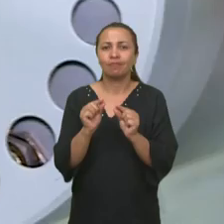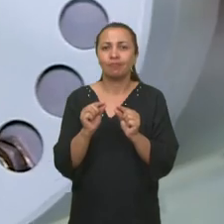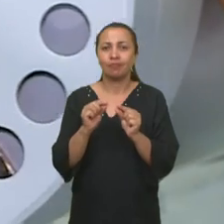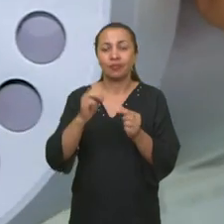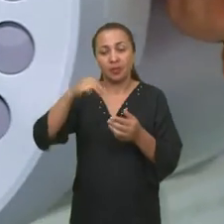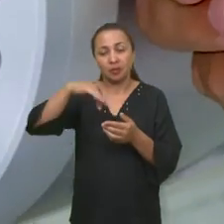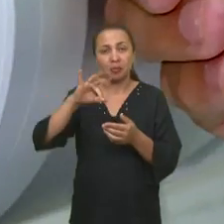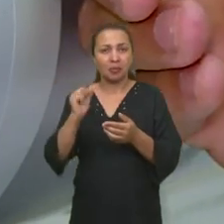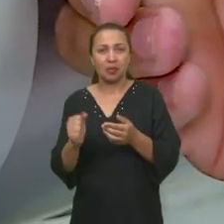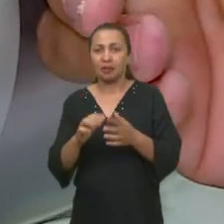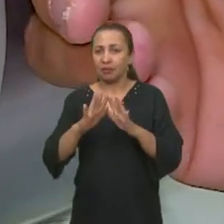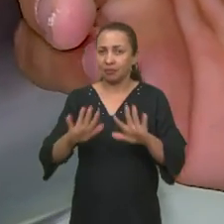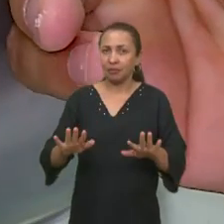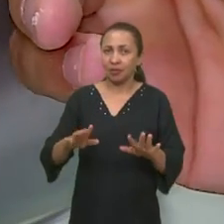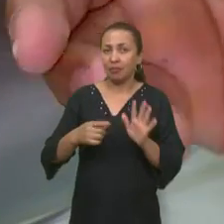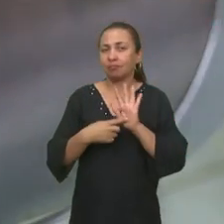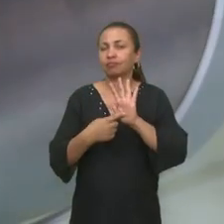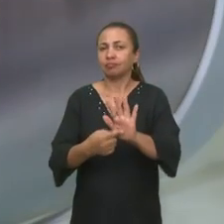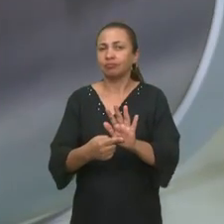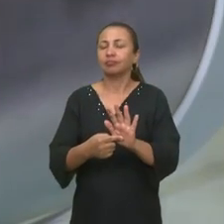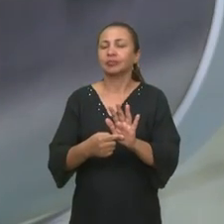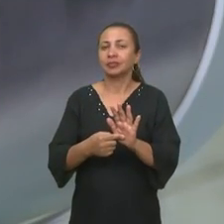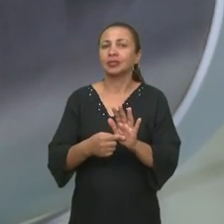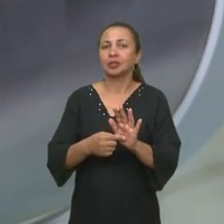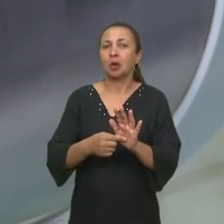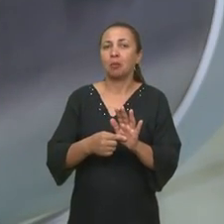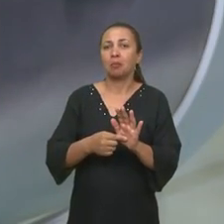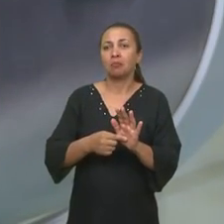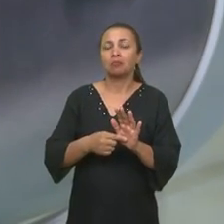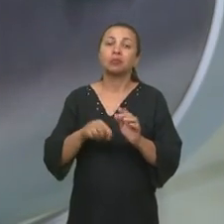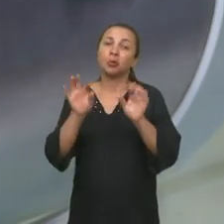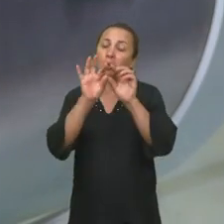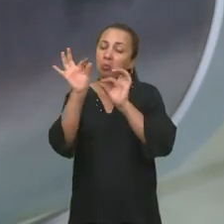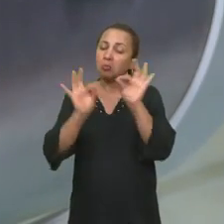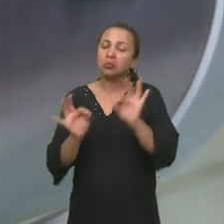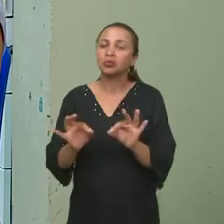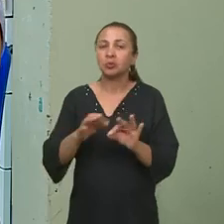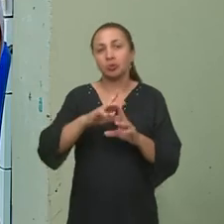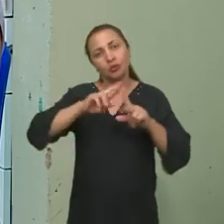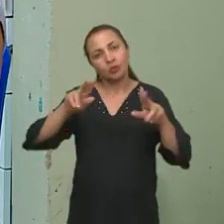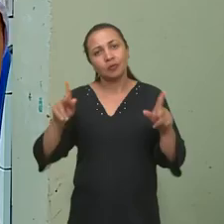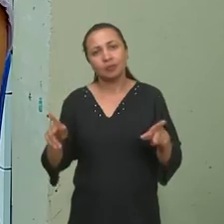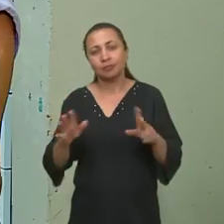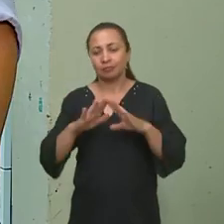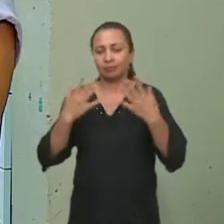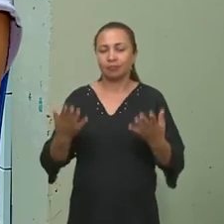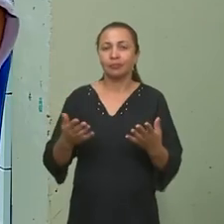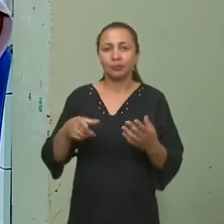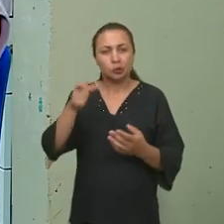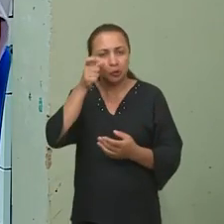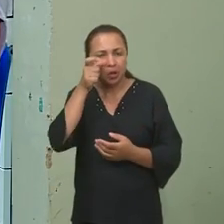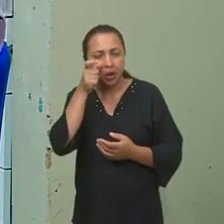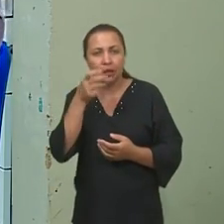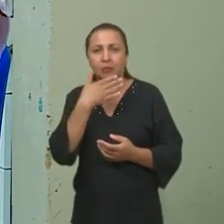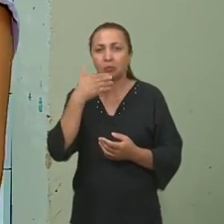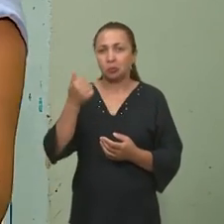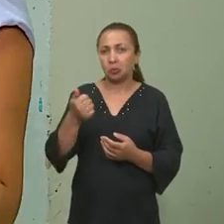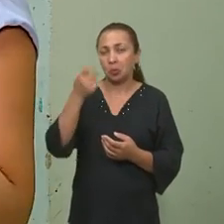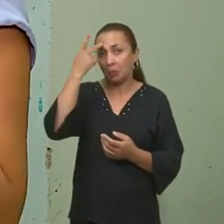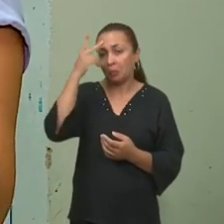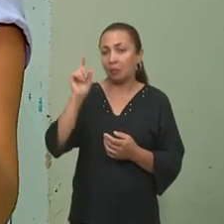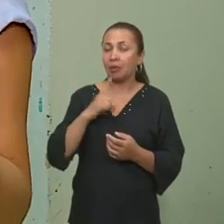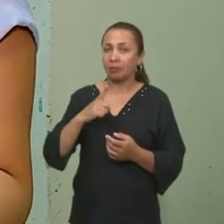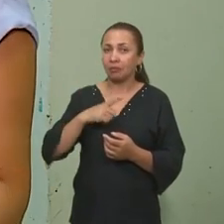Então, esses materiais, nessas condições, eles apresentam propriedades diferenciadas. Então, por isso, o interesse,